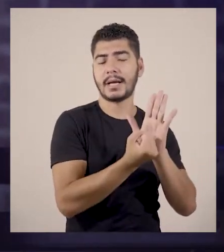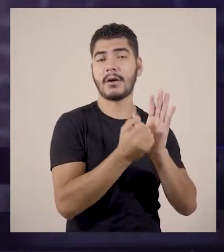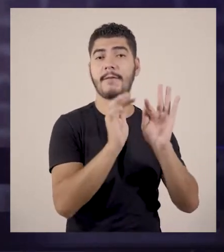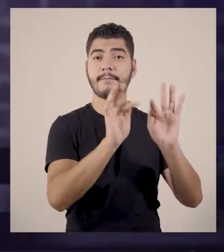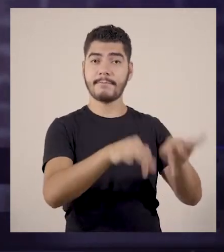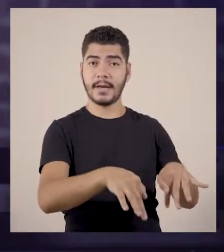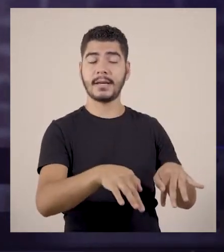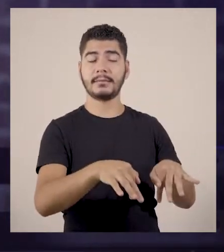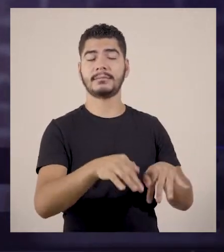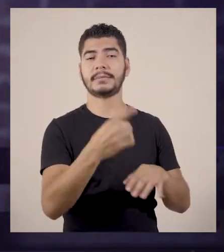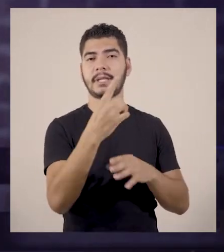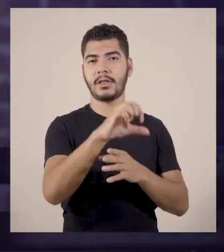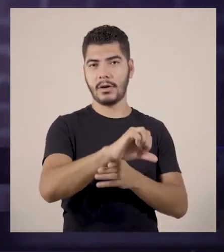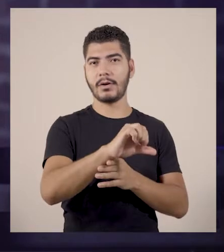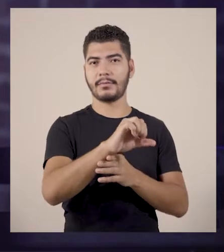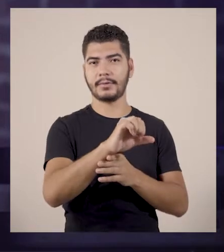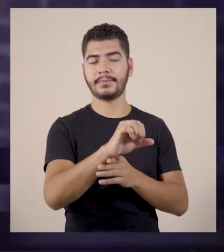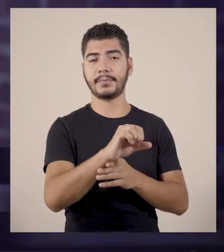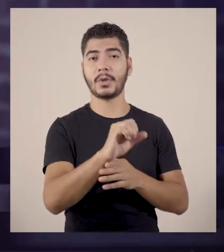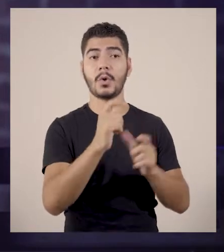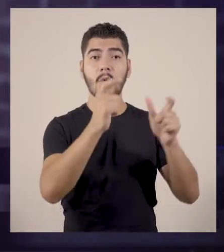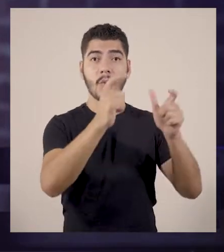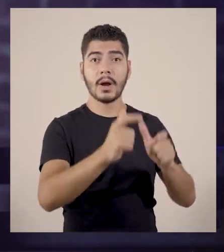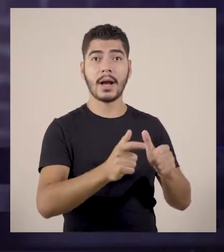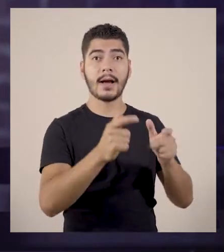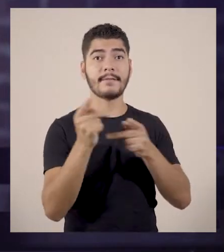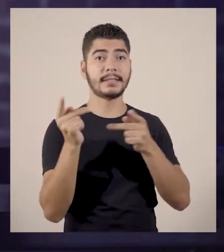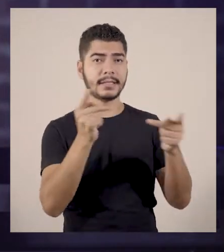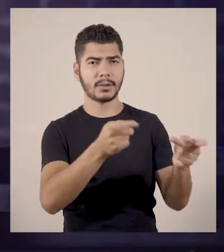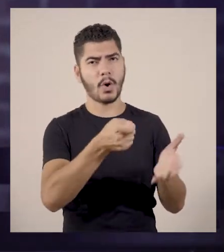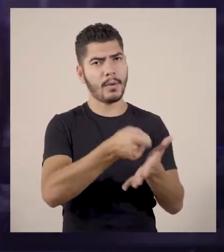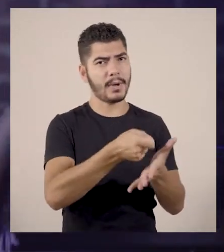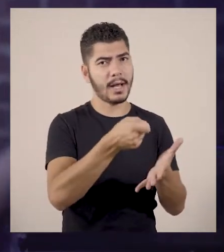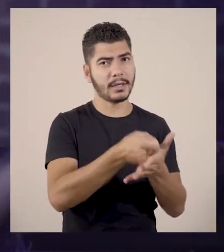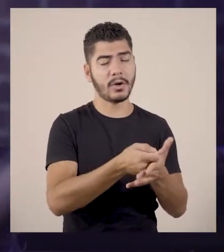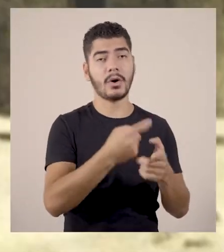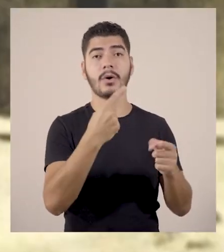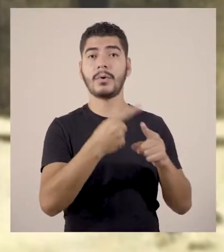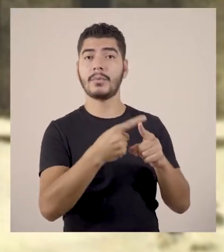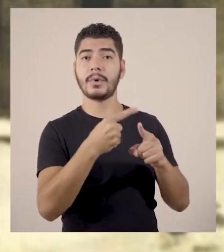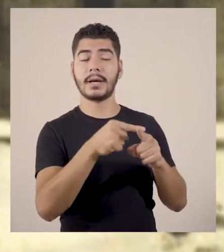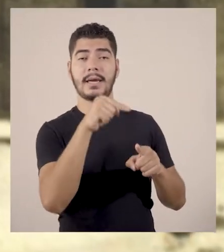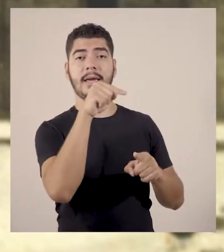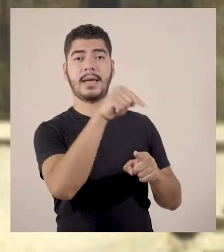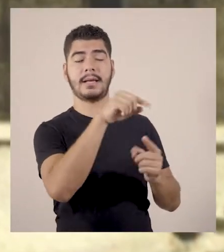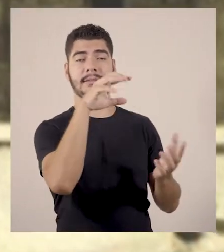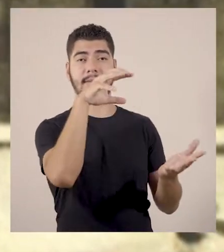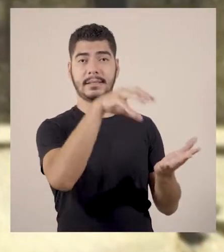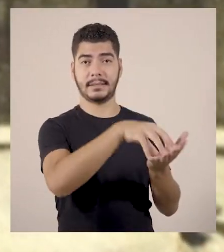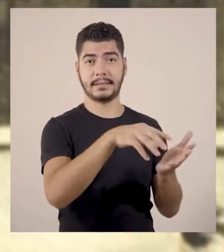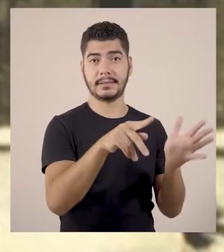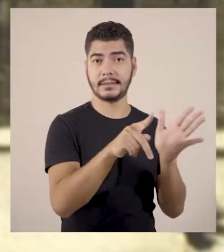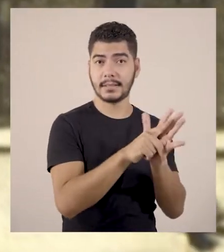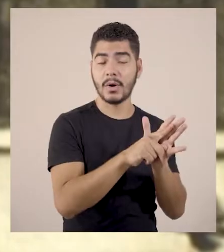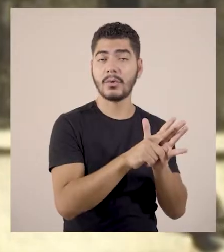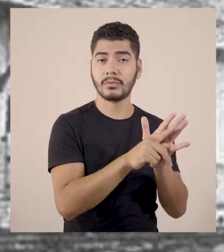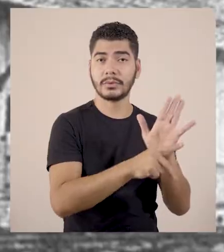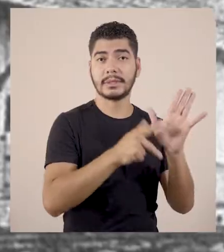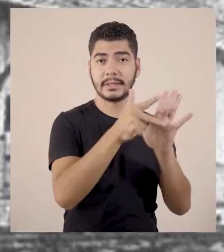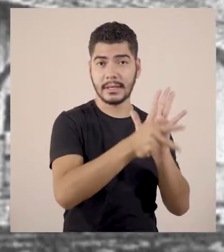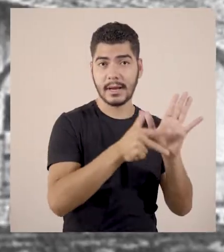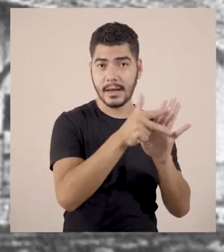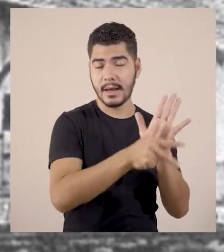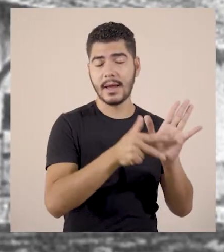século XIX e ponto de visitação obrigatório, pois foram nos alicerces desta estação de trem que a